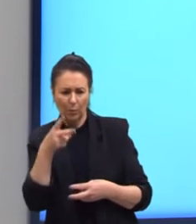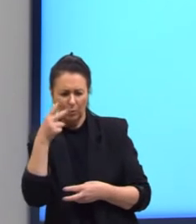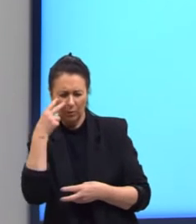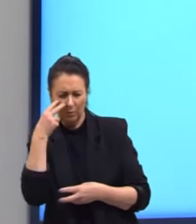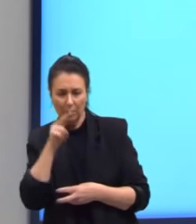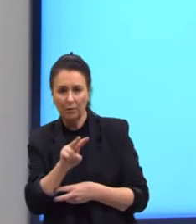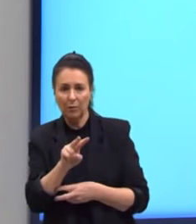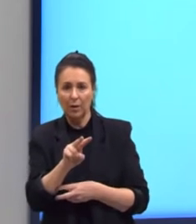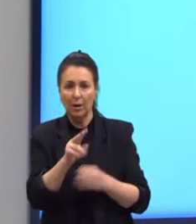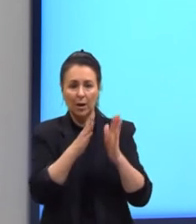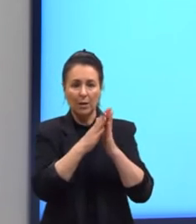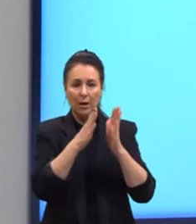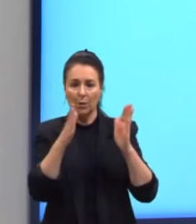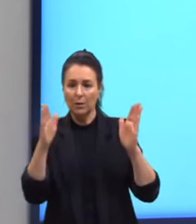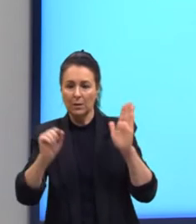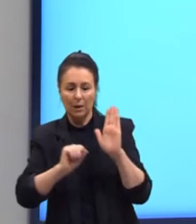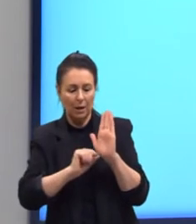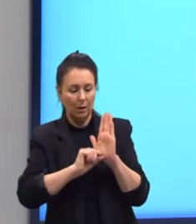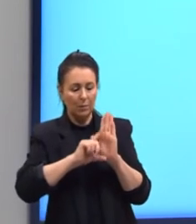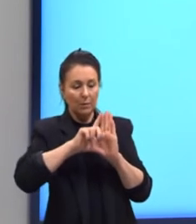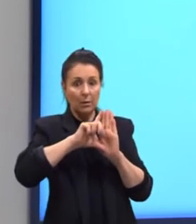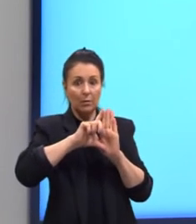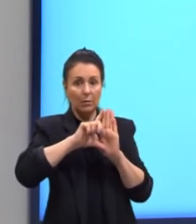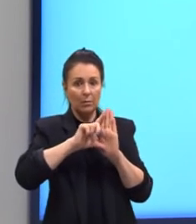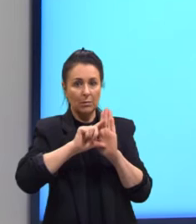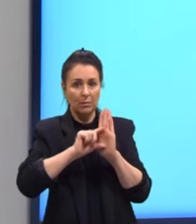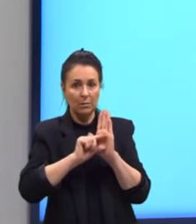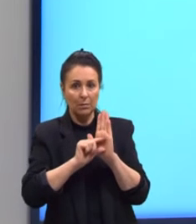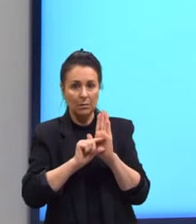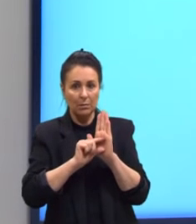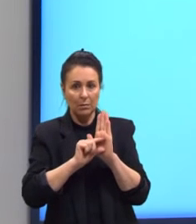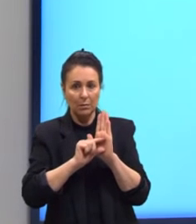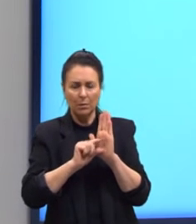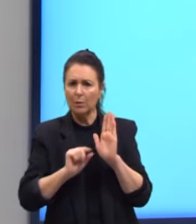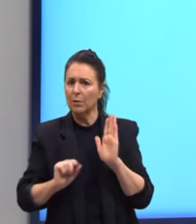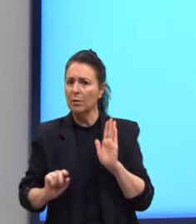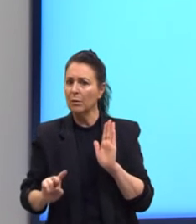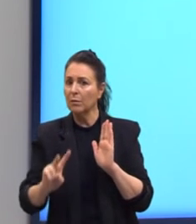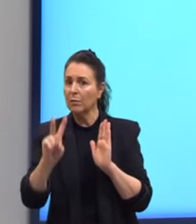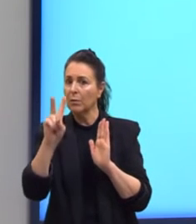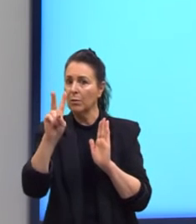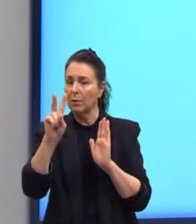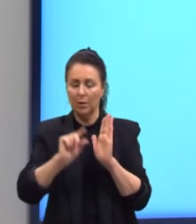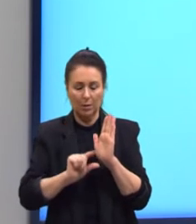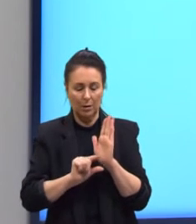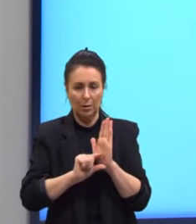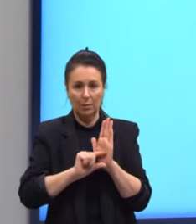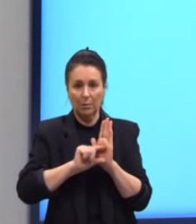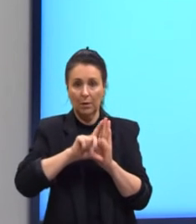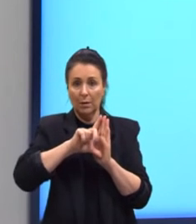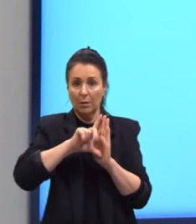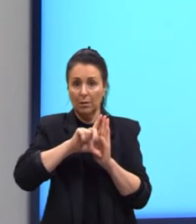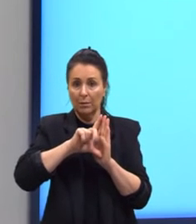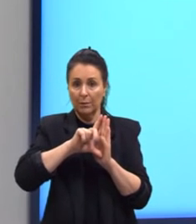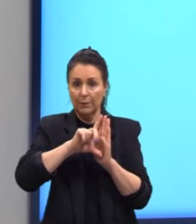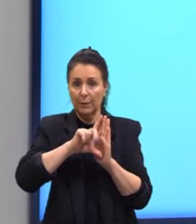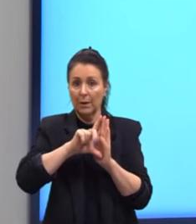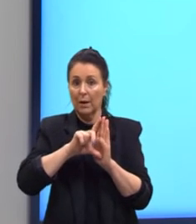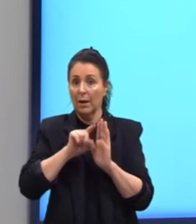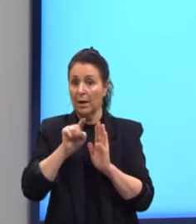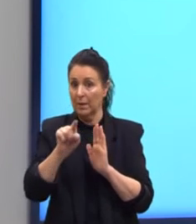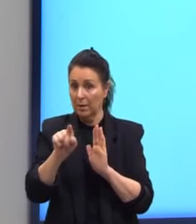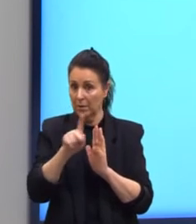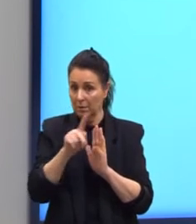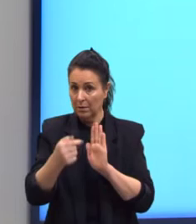sequência está aumentando, se ela está diminuindo, e qual é o valor que ela está sendo aumentada, né? Neste caso aqui,